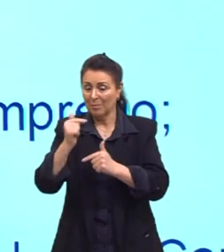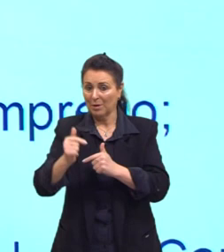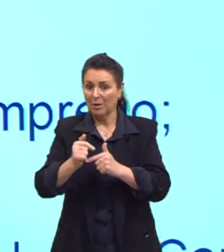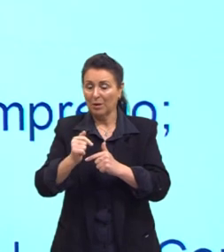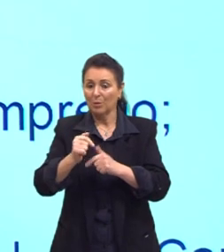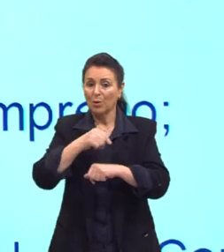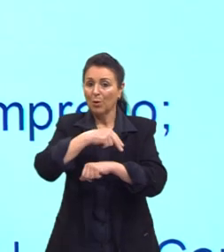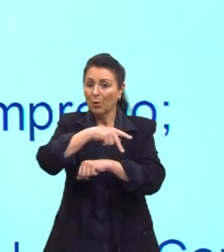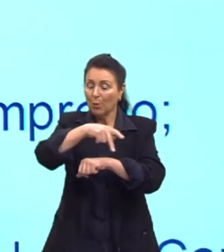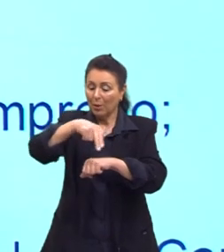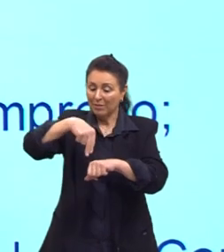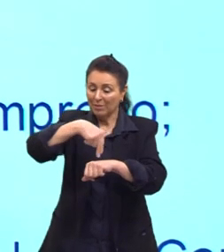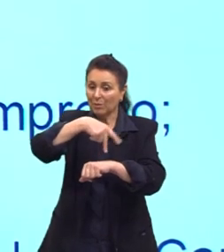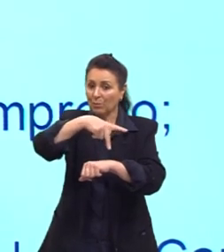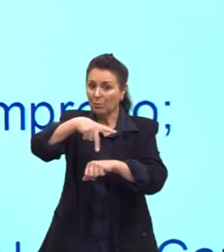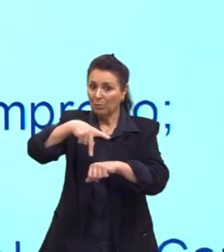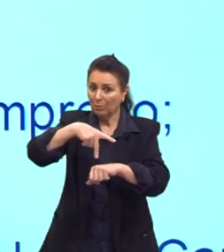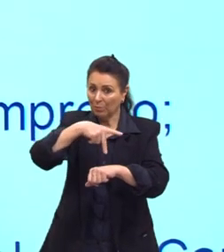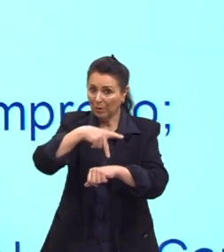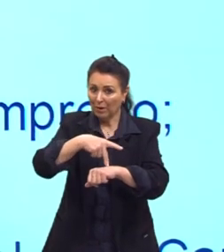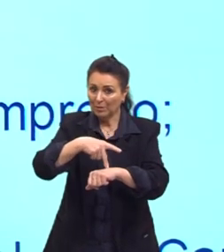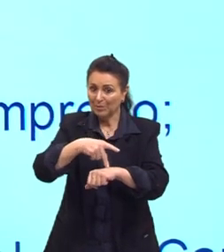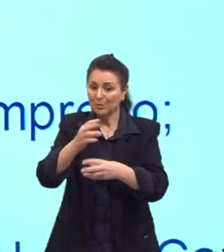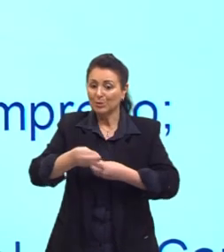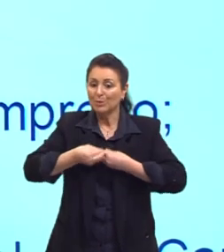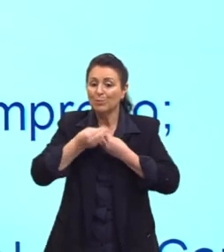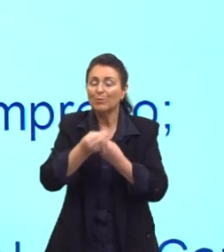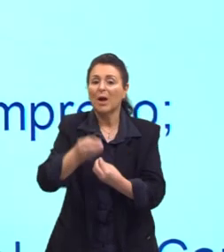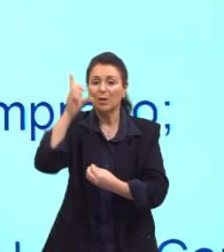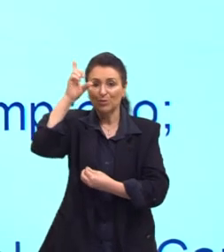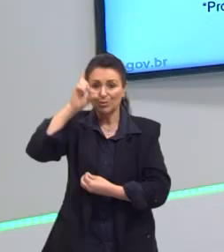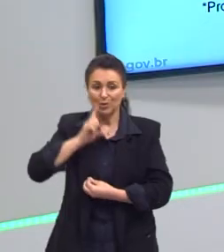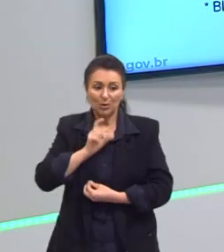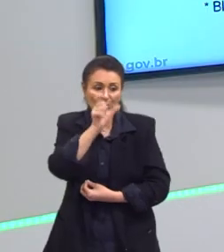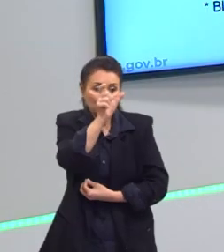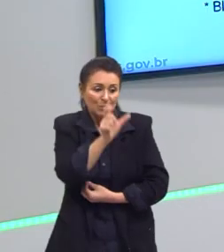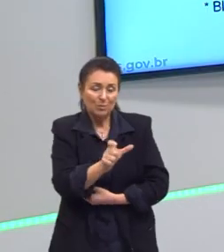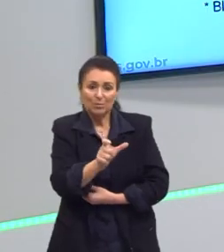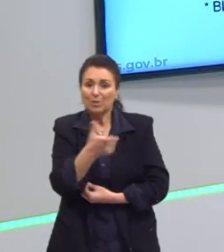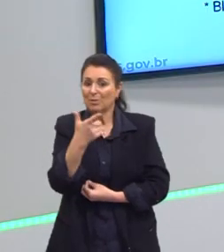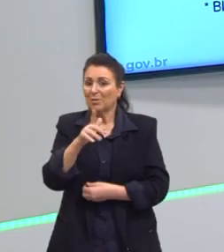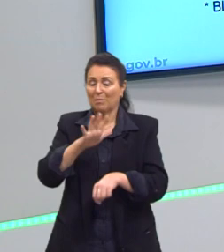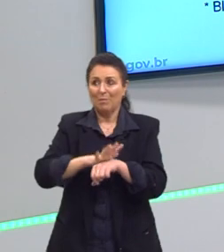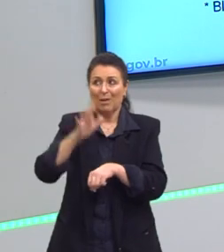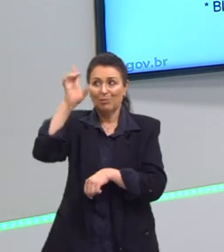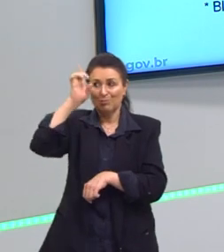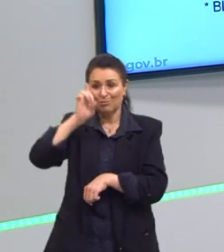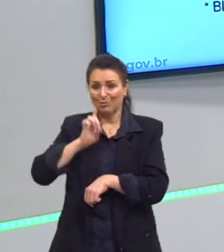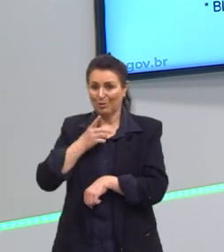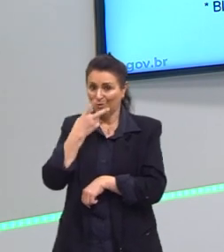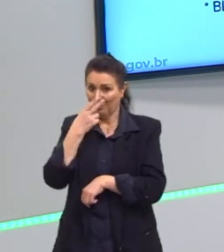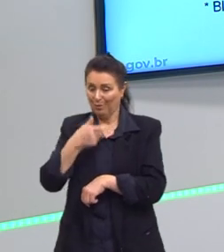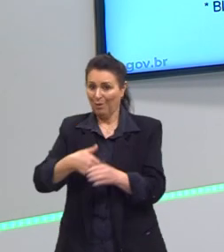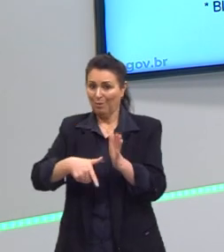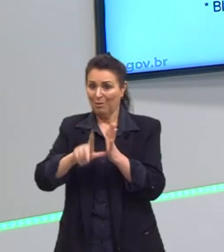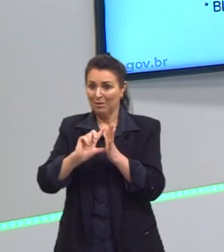muitas poucas condições e as pessoas ficam jogadas ao subemprego. Havia